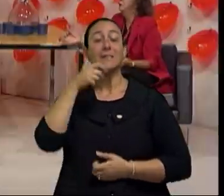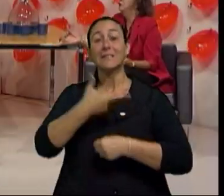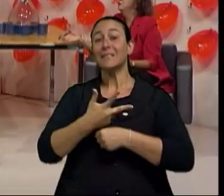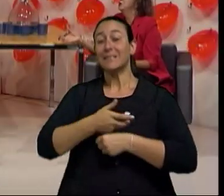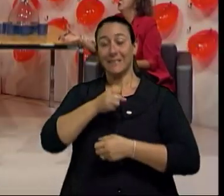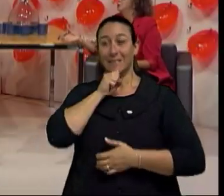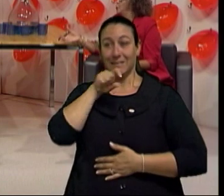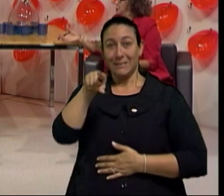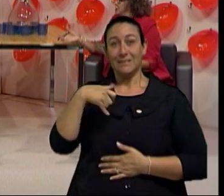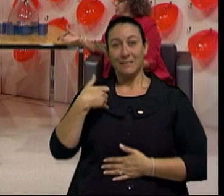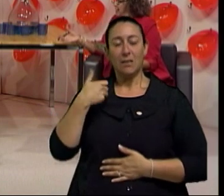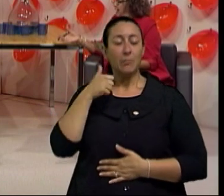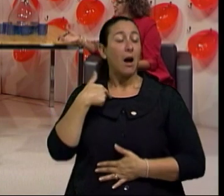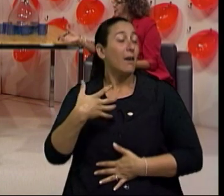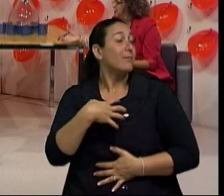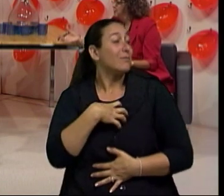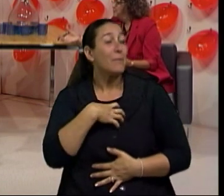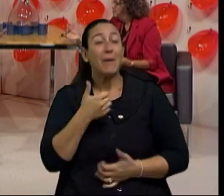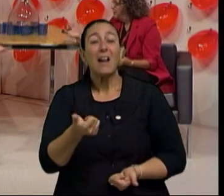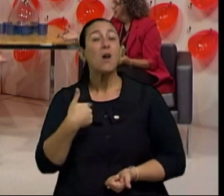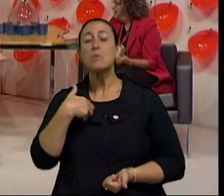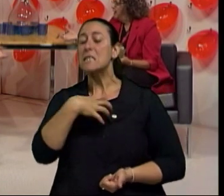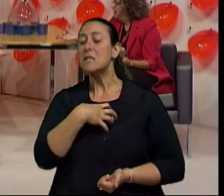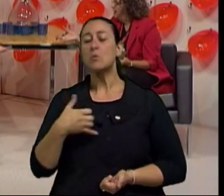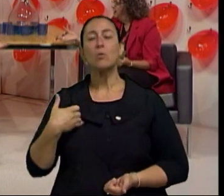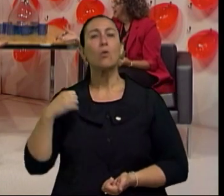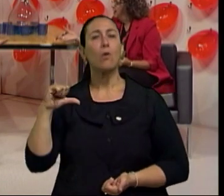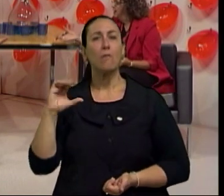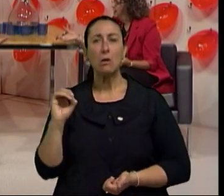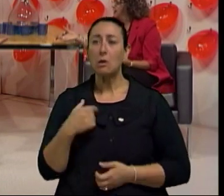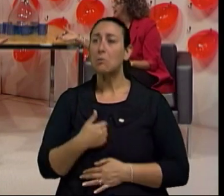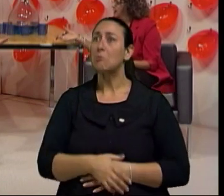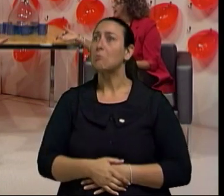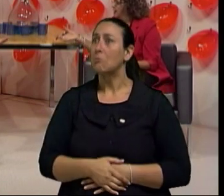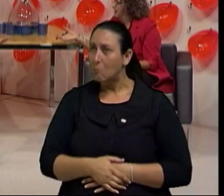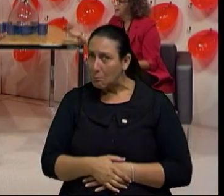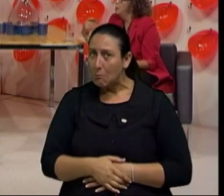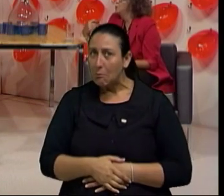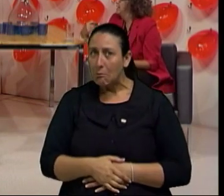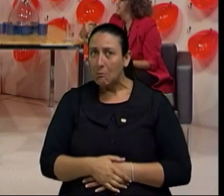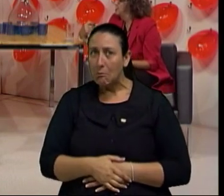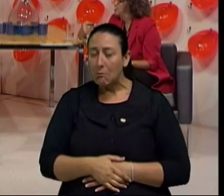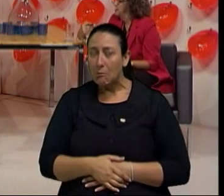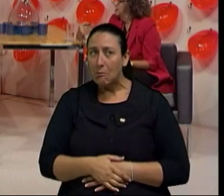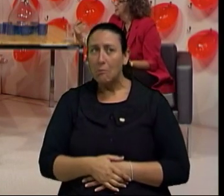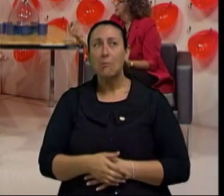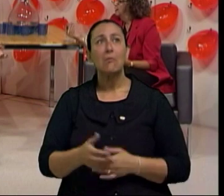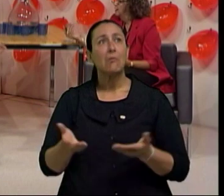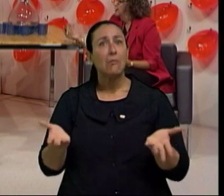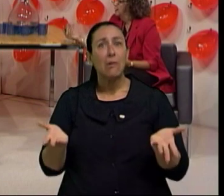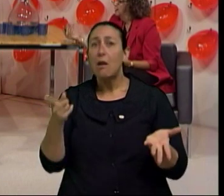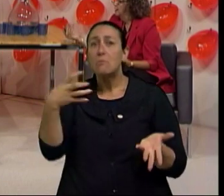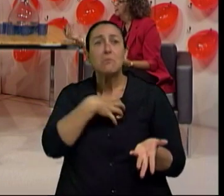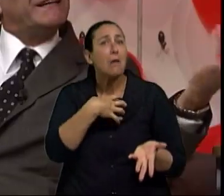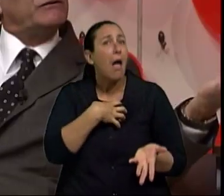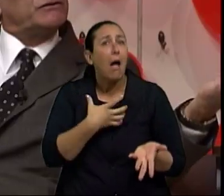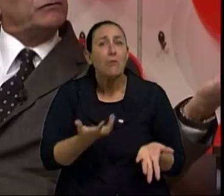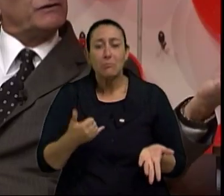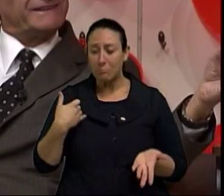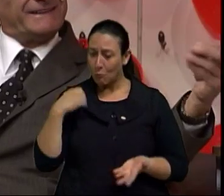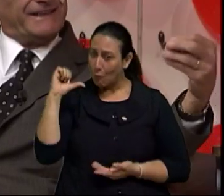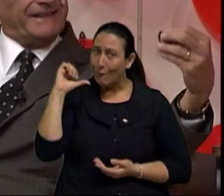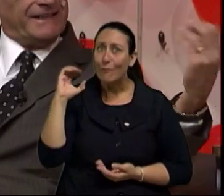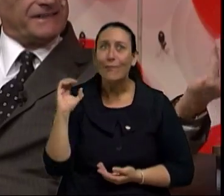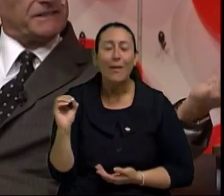estou tão bem porque eu não sinto que eu tenho essa idade. Essa é uma pergunta que se faz... Ela não sente. Claro. Quantos